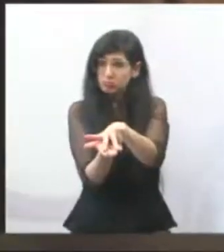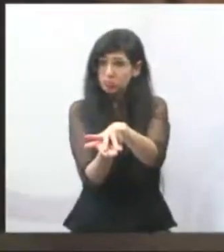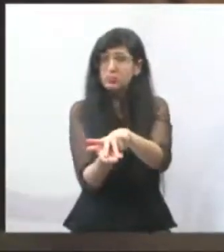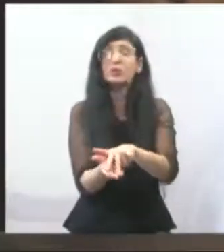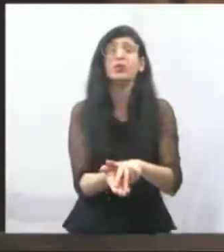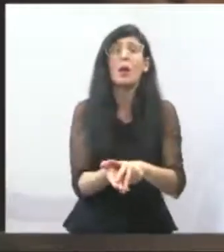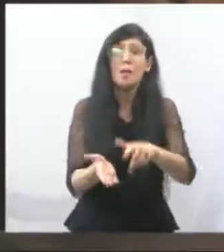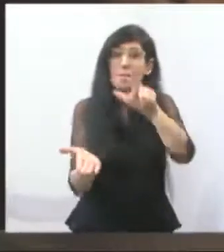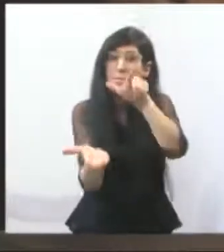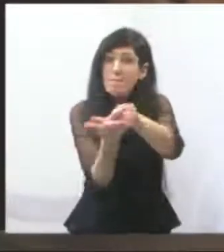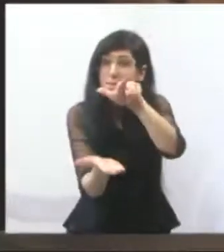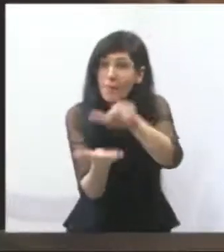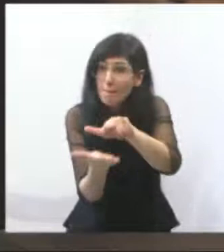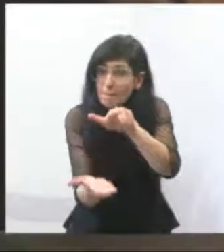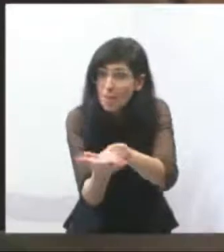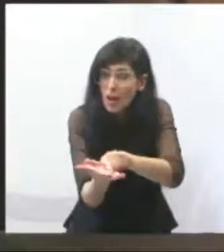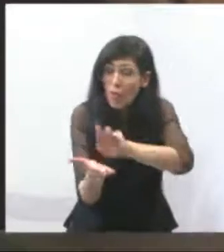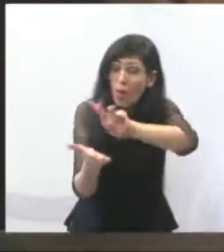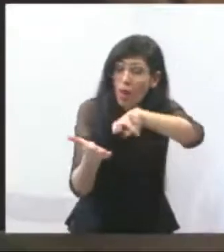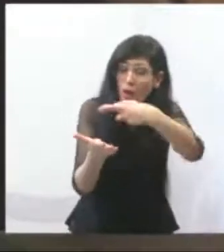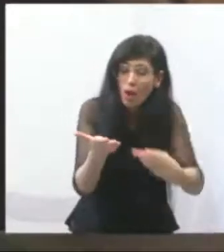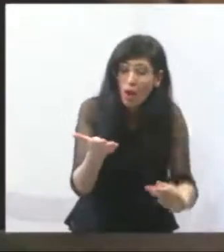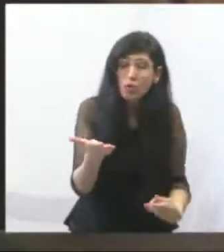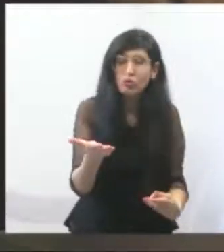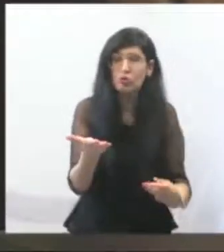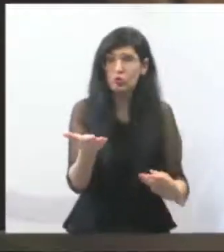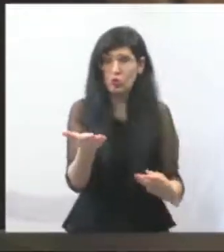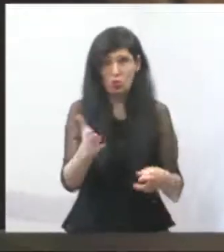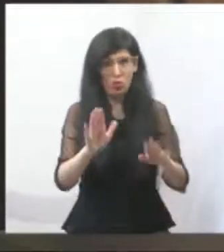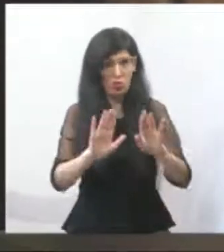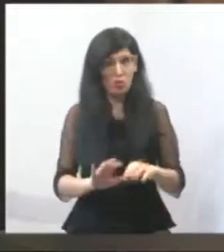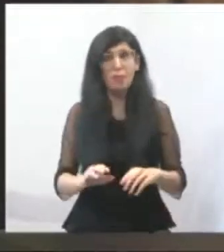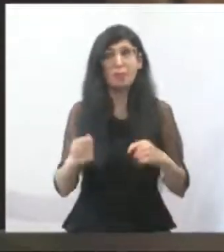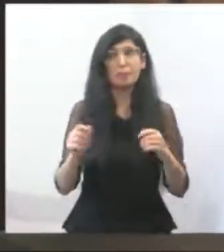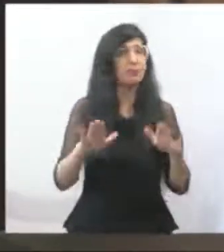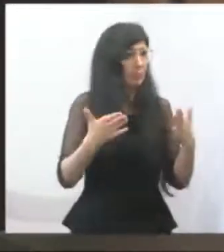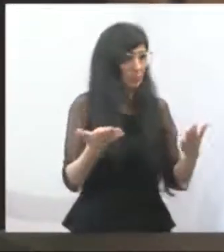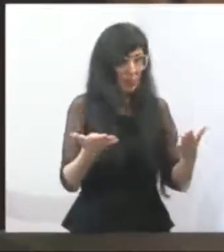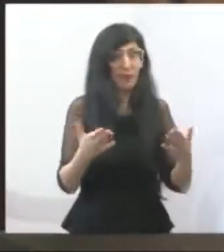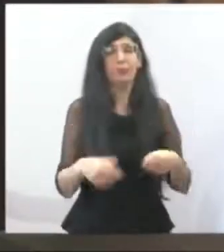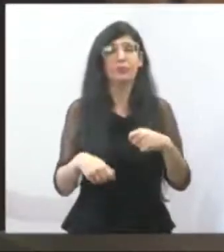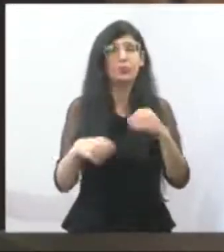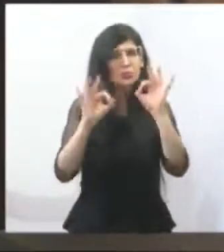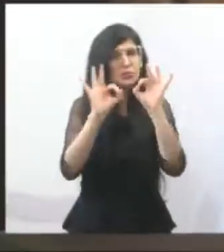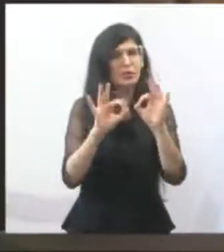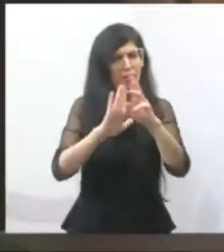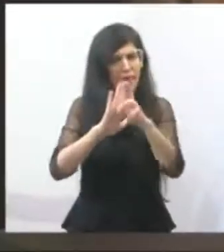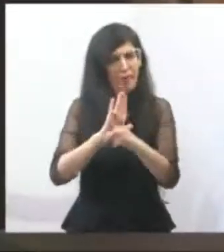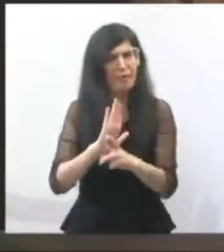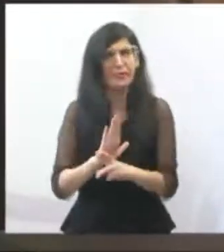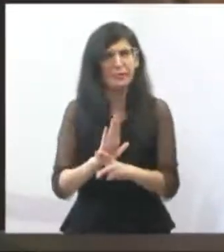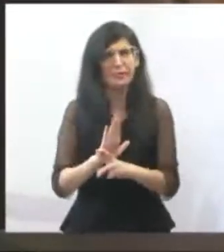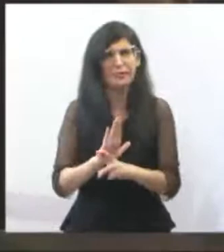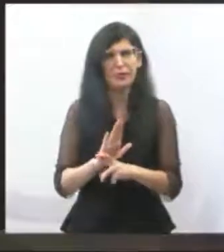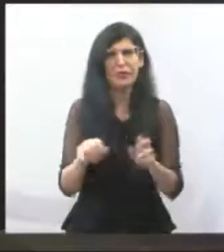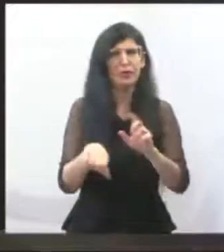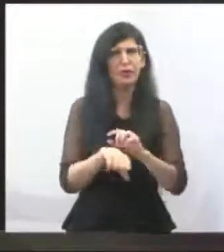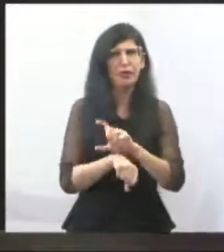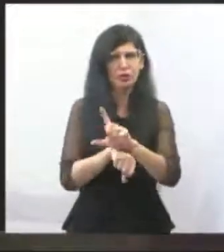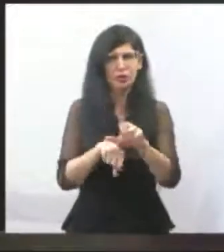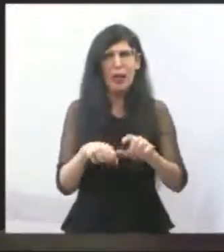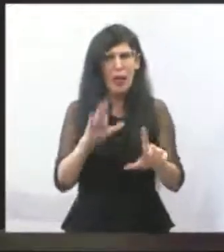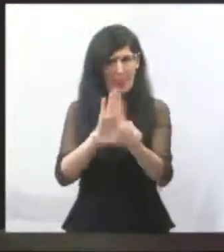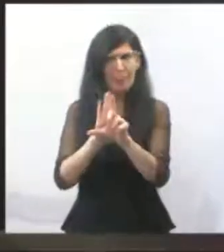relatório de alta feito. Se não sai, pelo menos deveria ser assim, é o que determina a licitação. Deveria ser assim, Rodrigo.